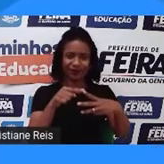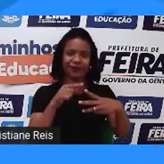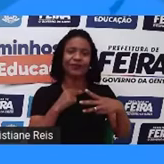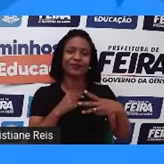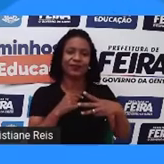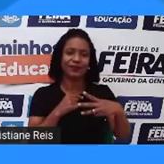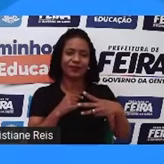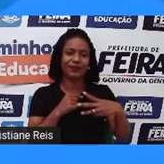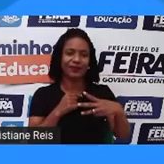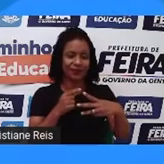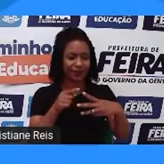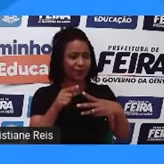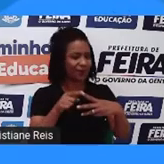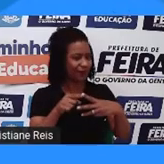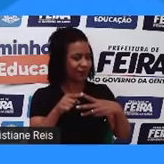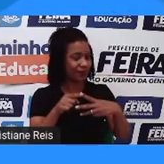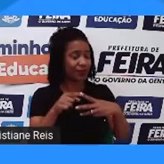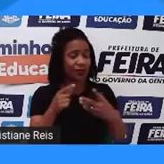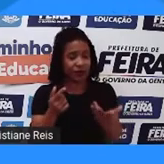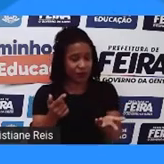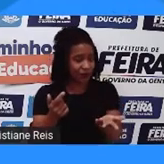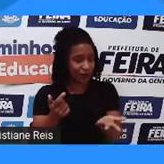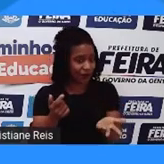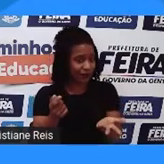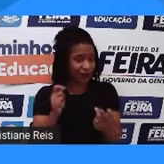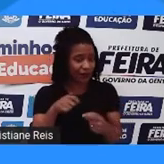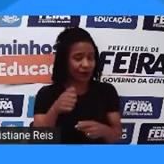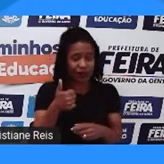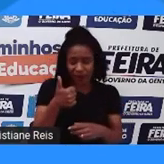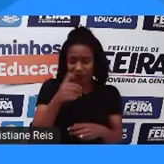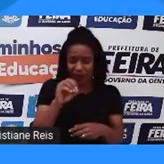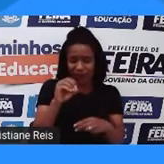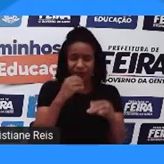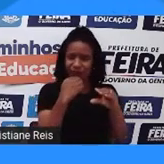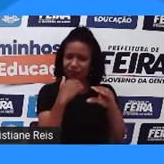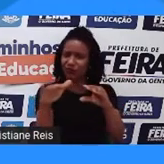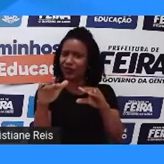Por que enviar para 10? Se você pode enviar para 20.